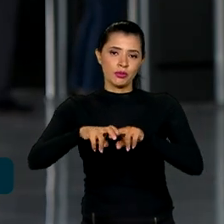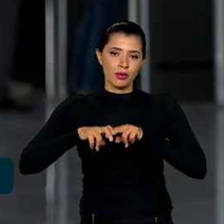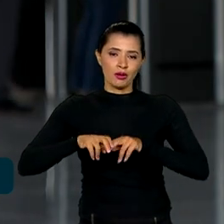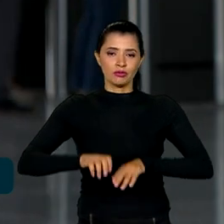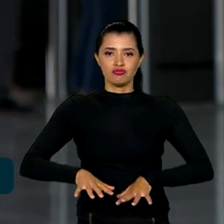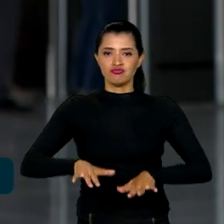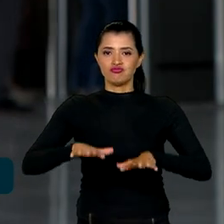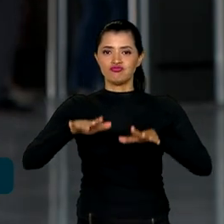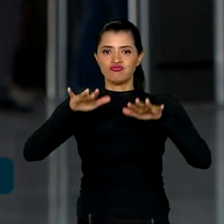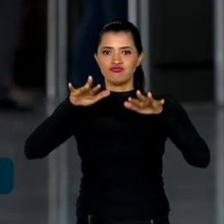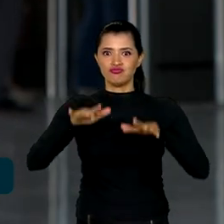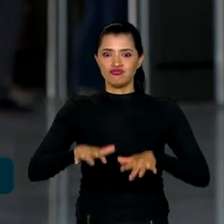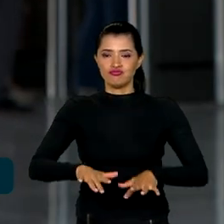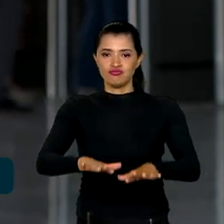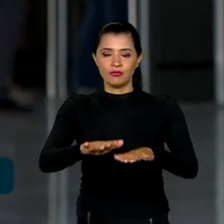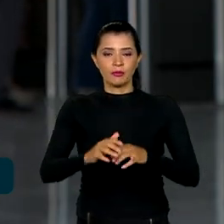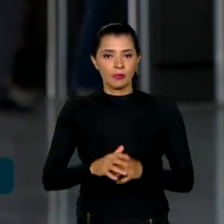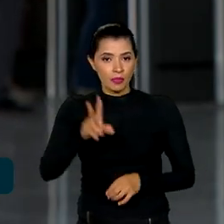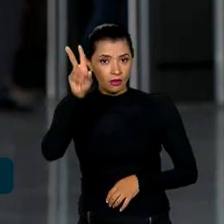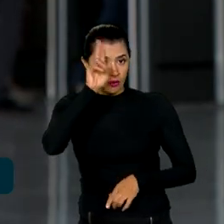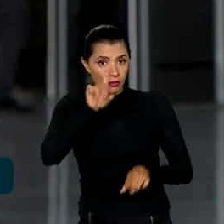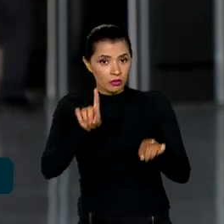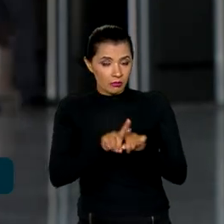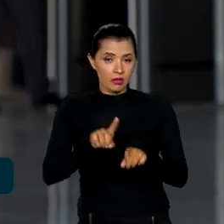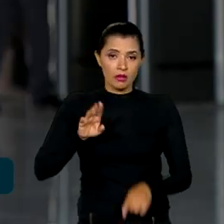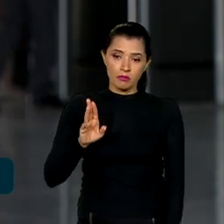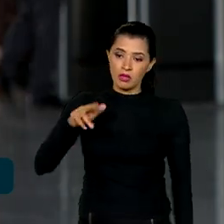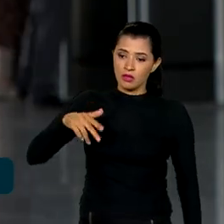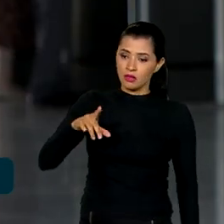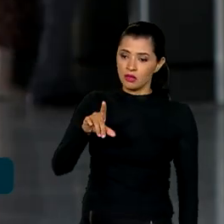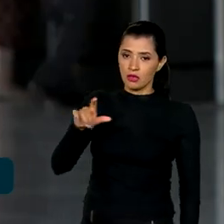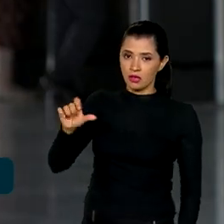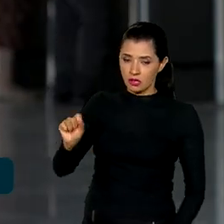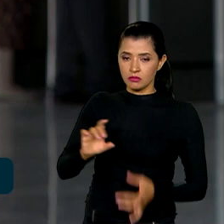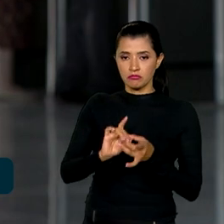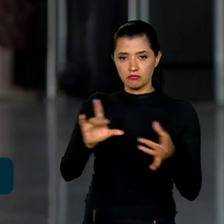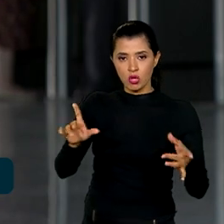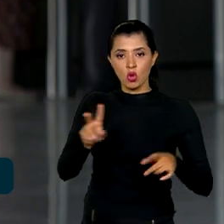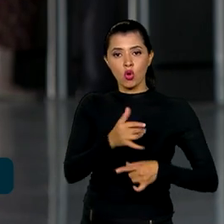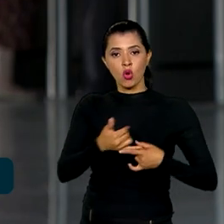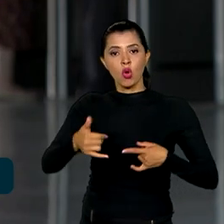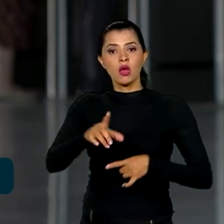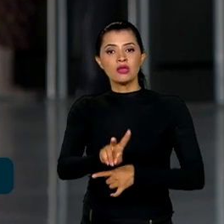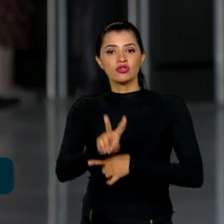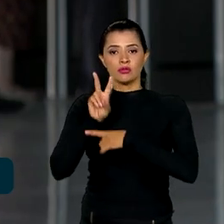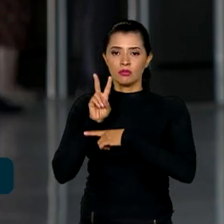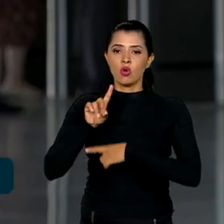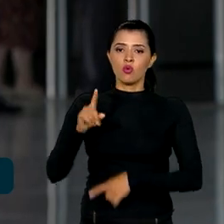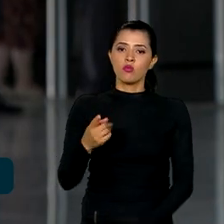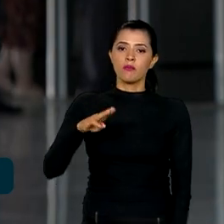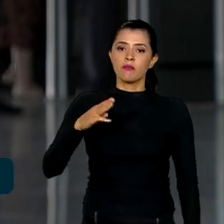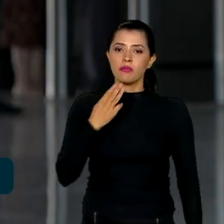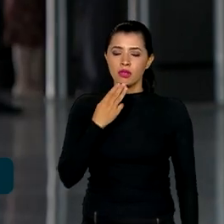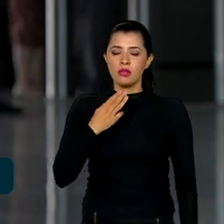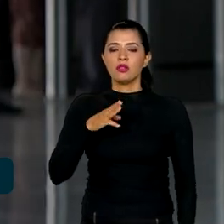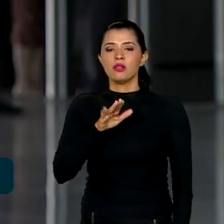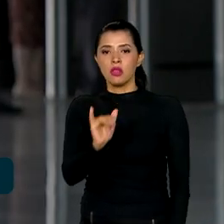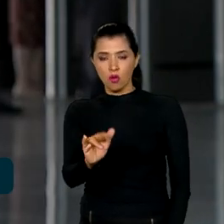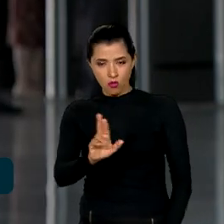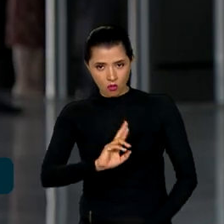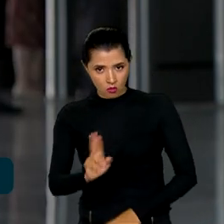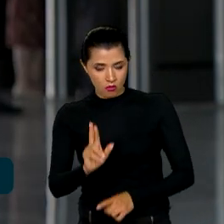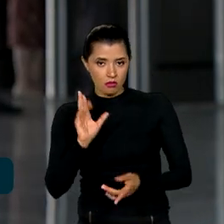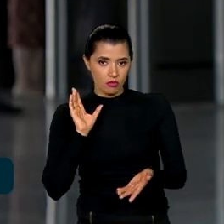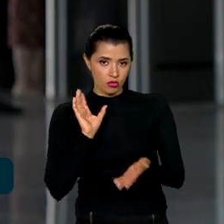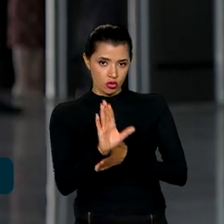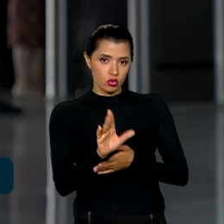O ministro lembrou ainda que o BNDES liberou uma linha de crédito de R 1 bilhão para ajudar a recuperar a